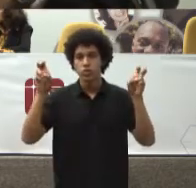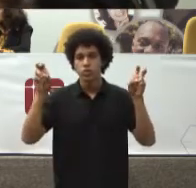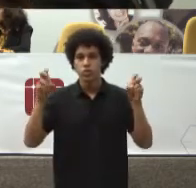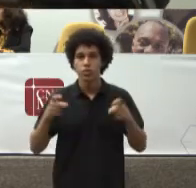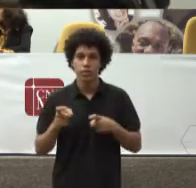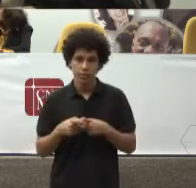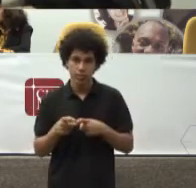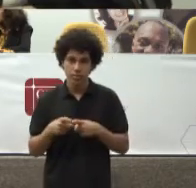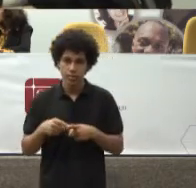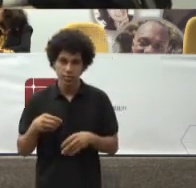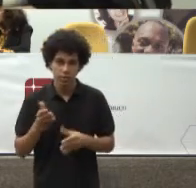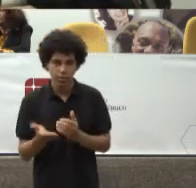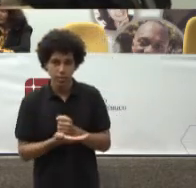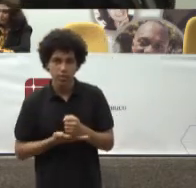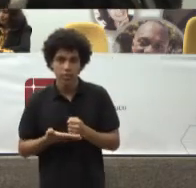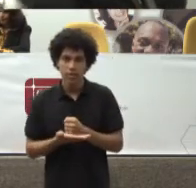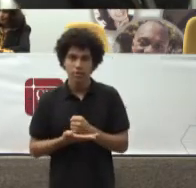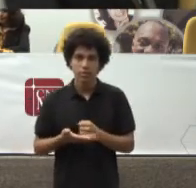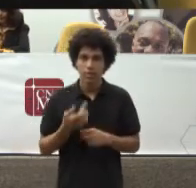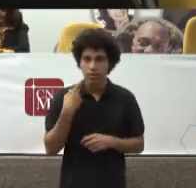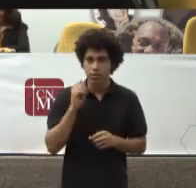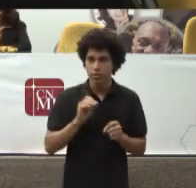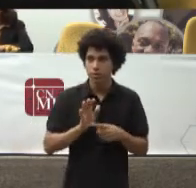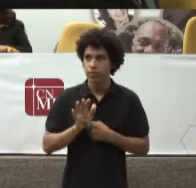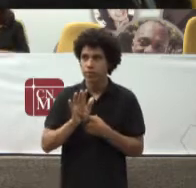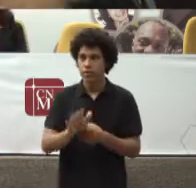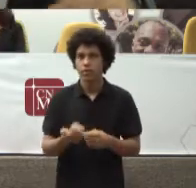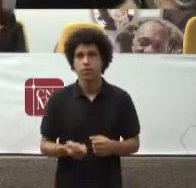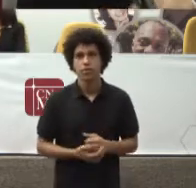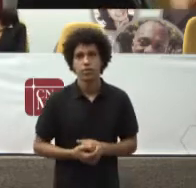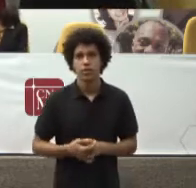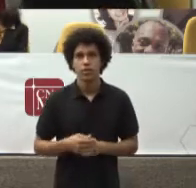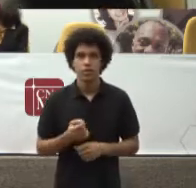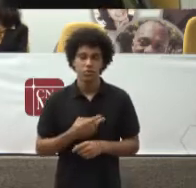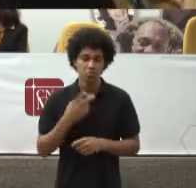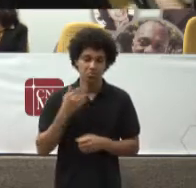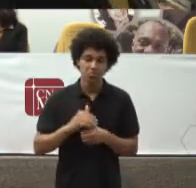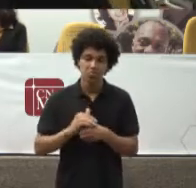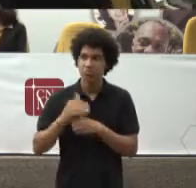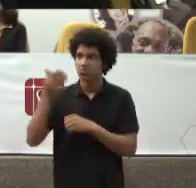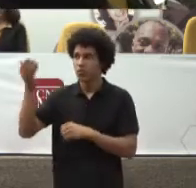evidências A decisão judicial E o Nath Just Por favor Desbargador Com a palavra